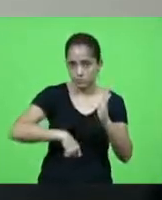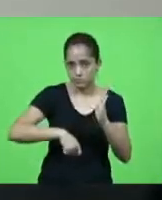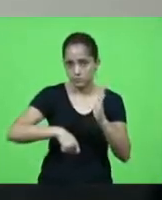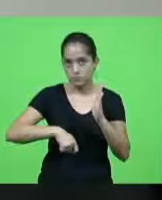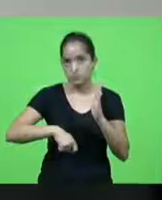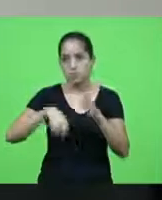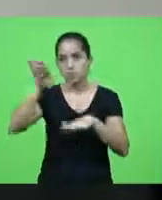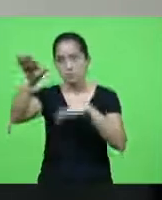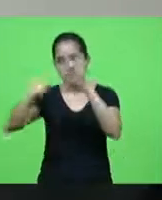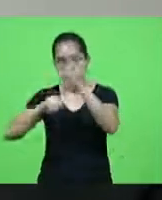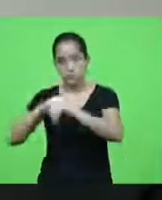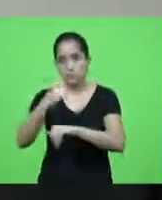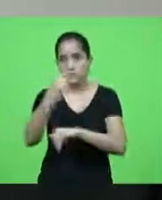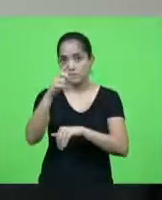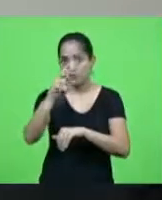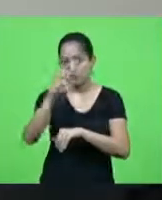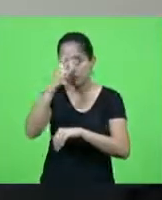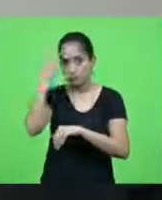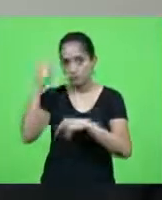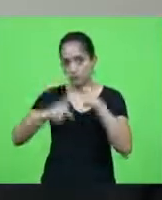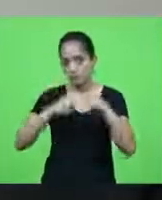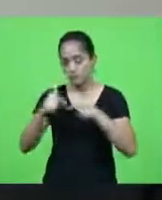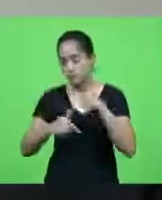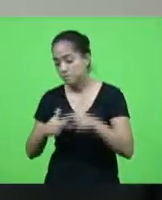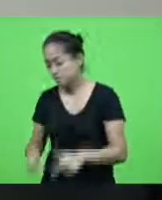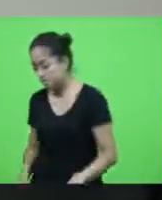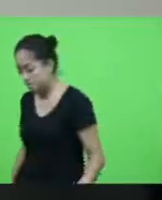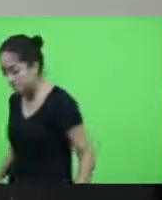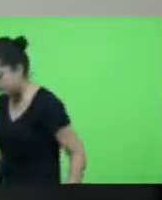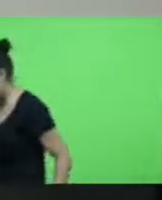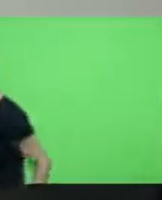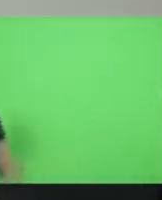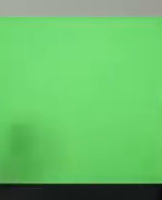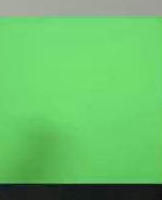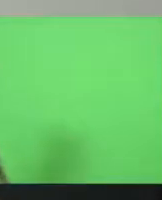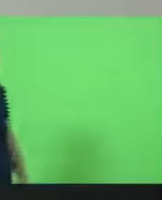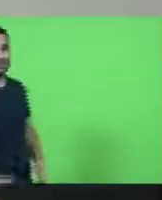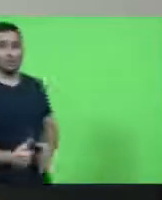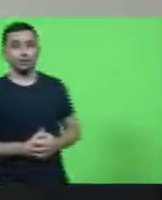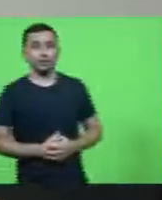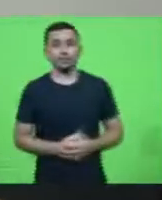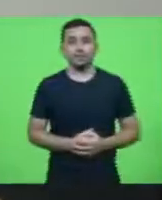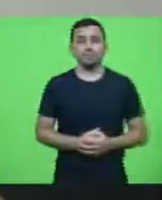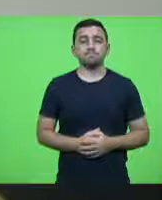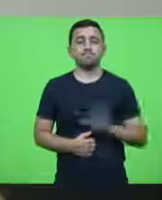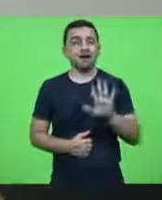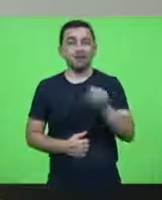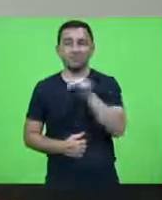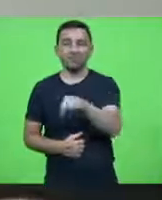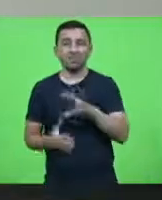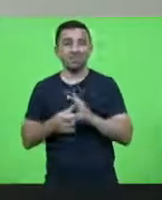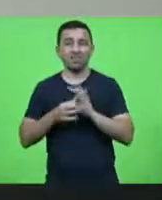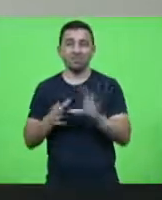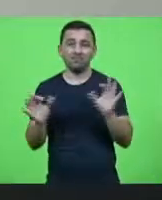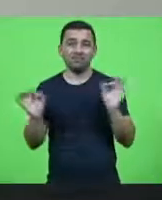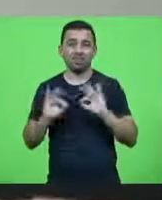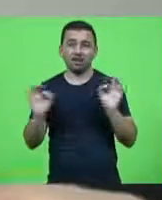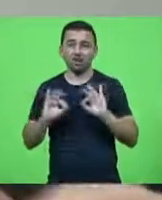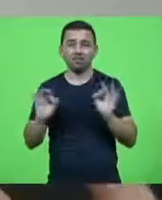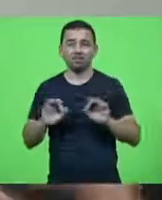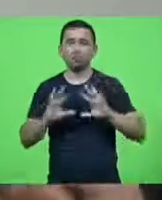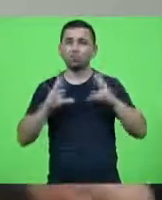chamar 15 técnicos e não está liberado ainda o esgotamento dos profissionais é tremendo